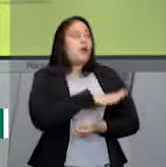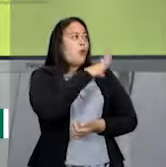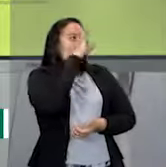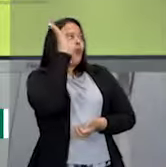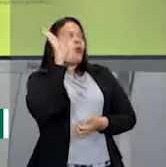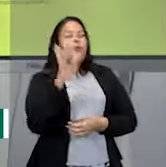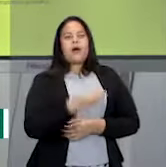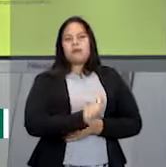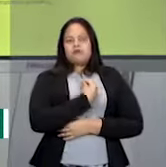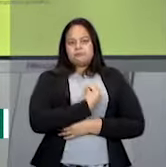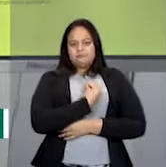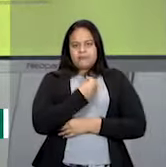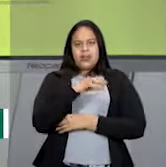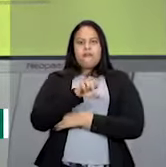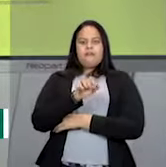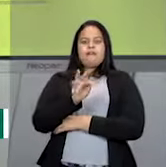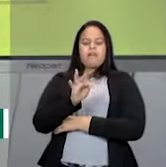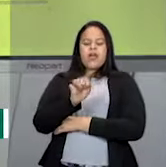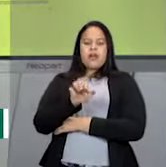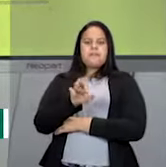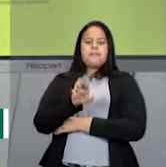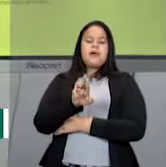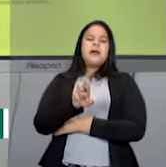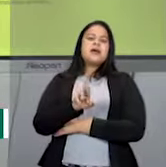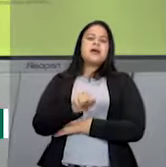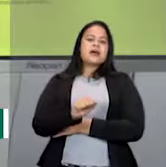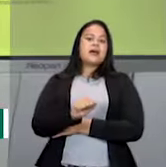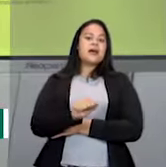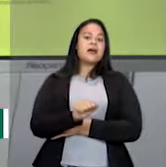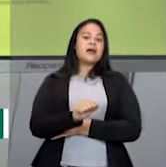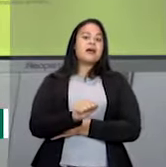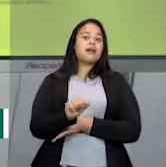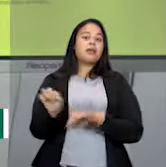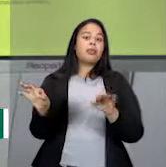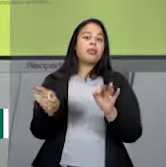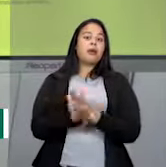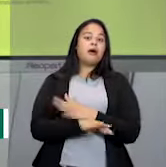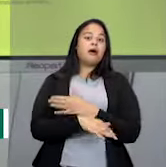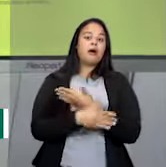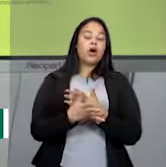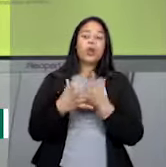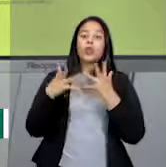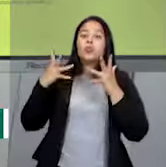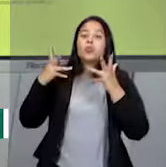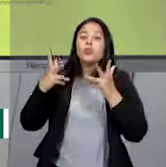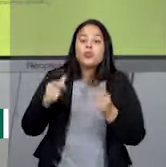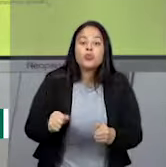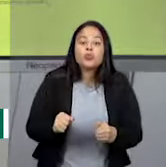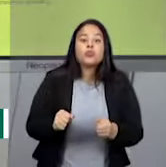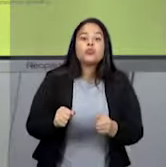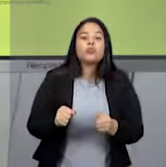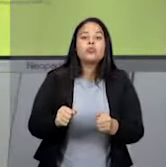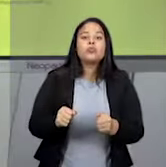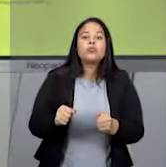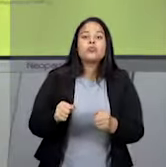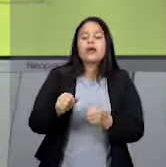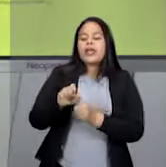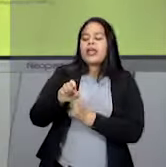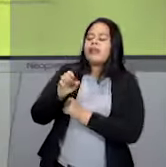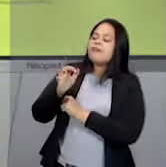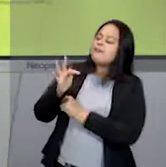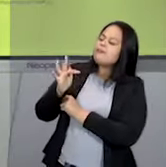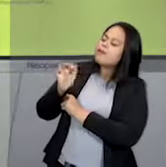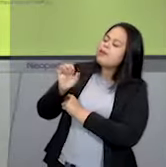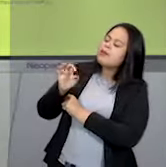efêmera. Ou seja, ela acaba. Tudo que é efêmero, acaba.